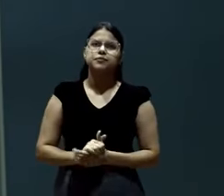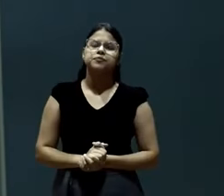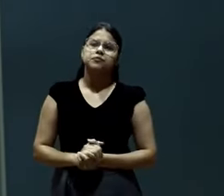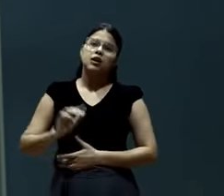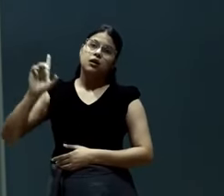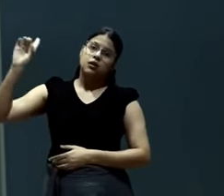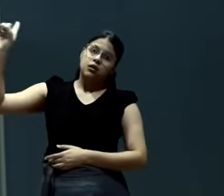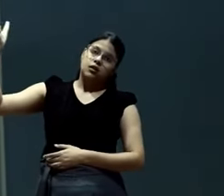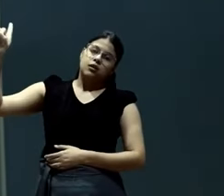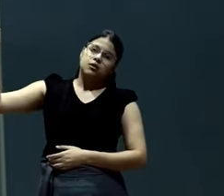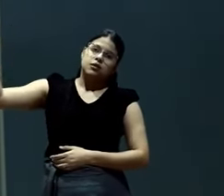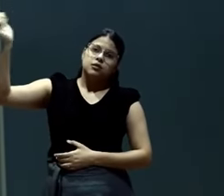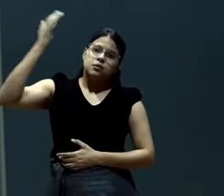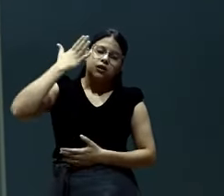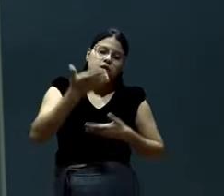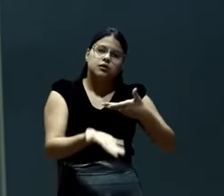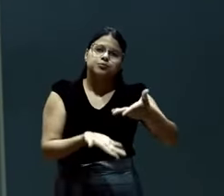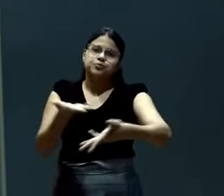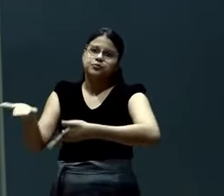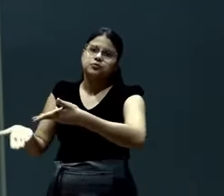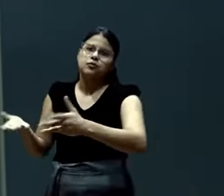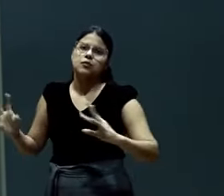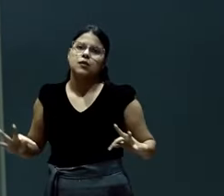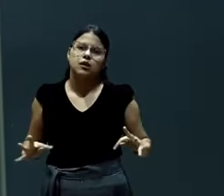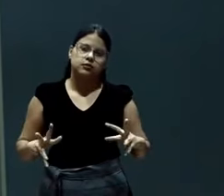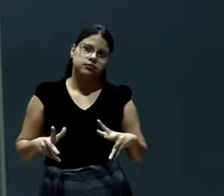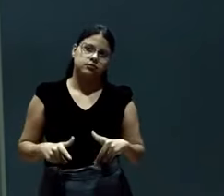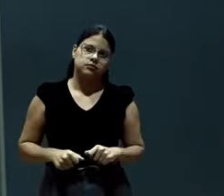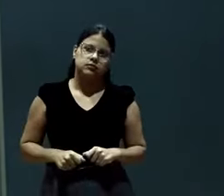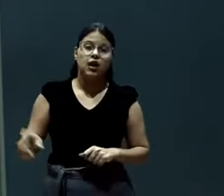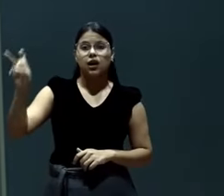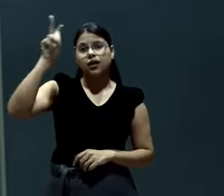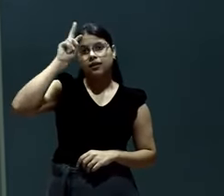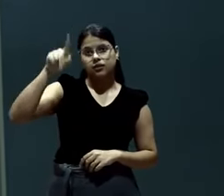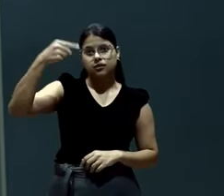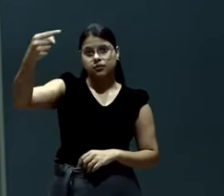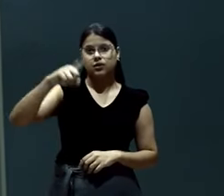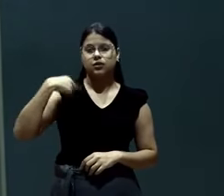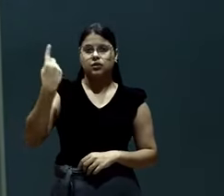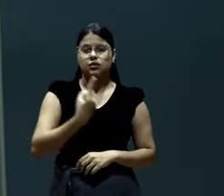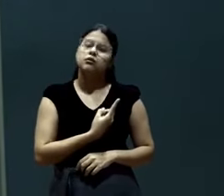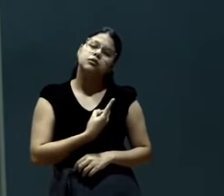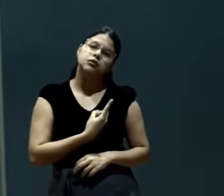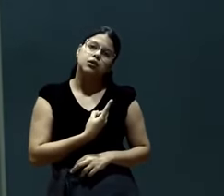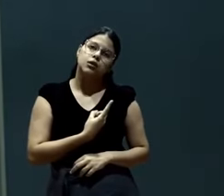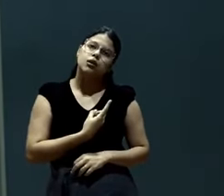cuidar de todos. Permitindo Deus. Quinta-feira. vamos falar das formas.